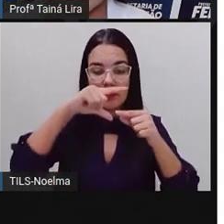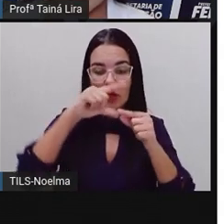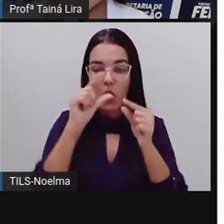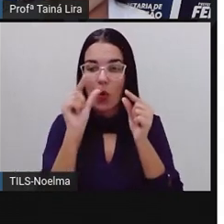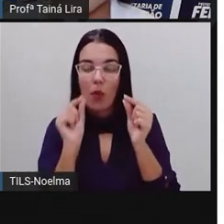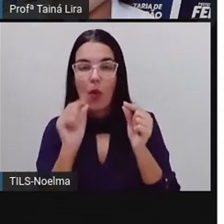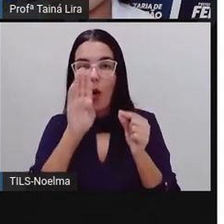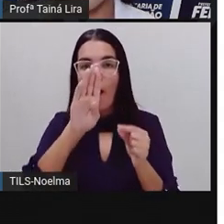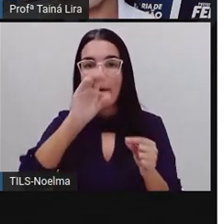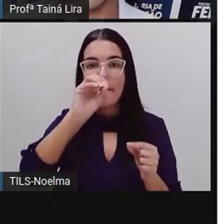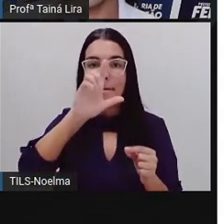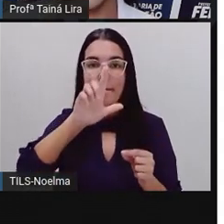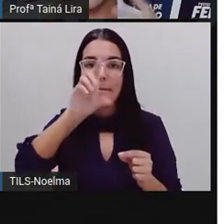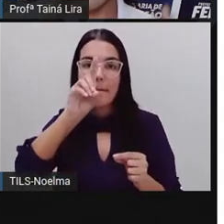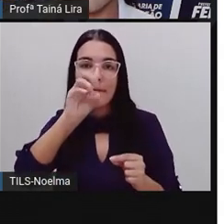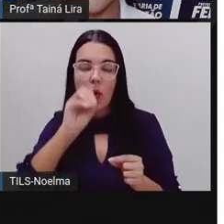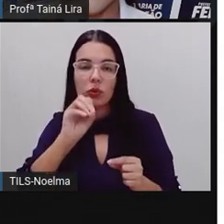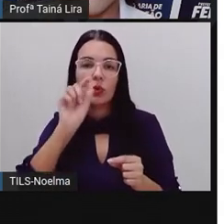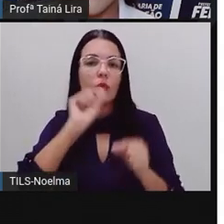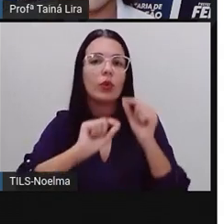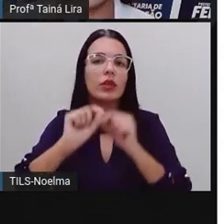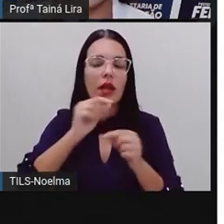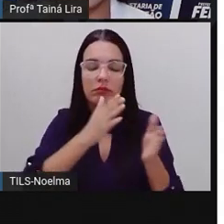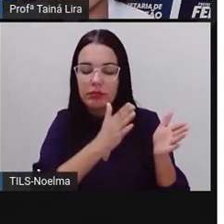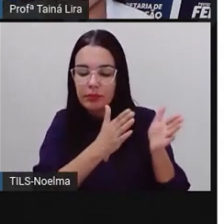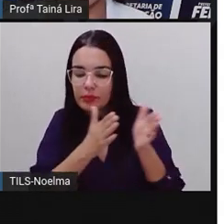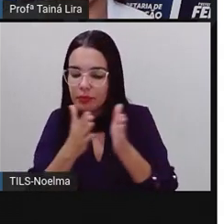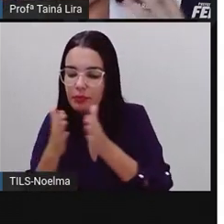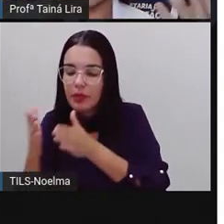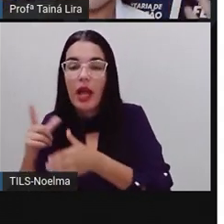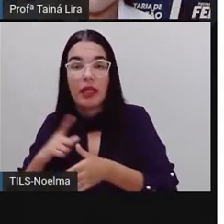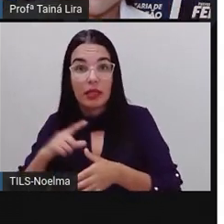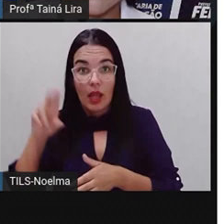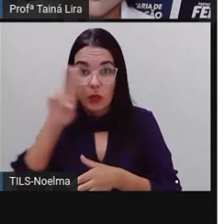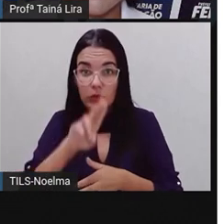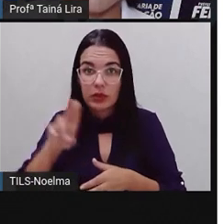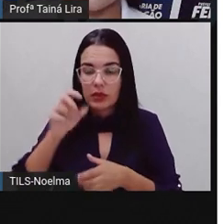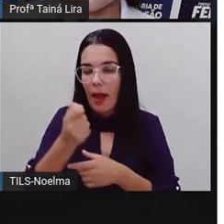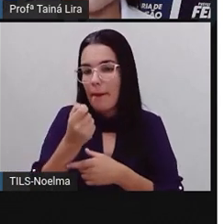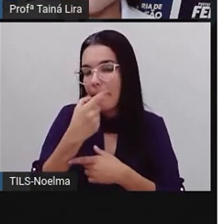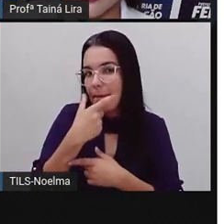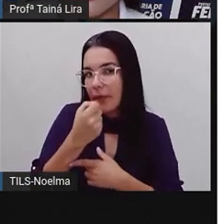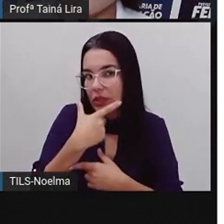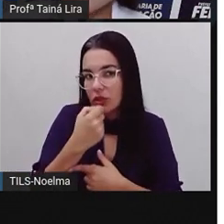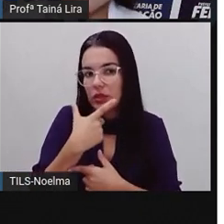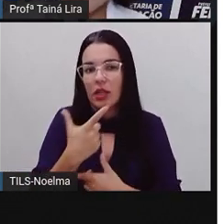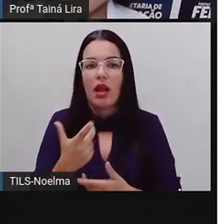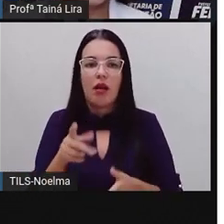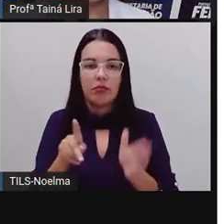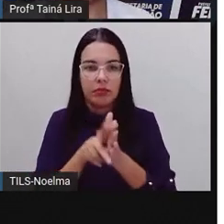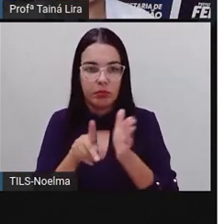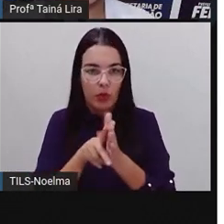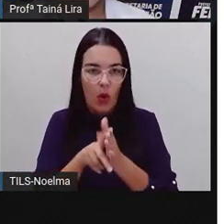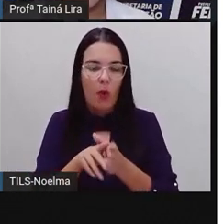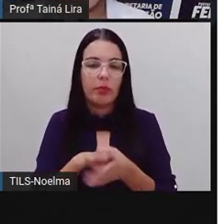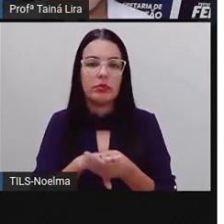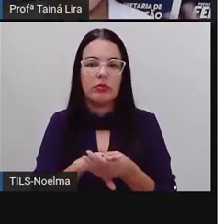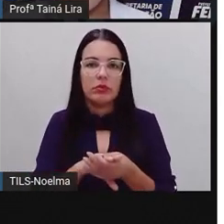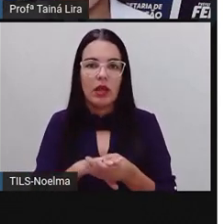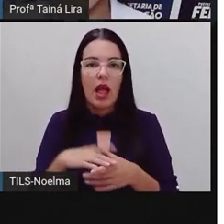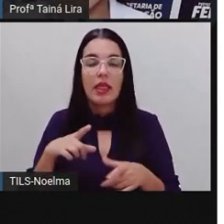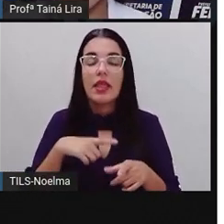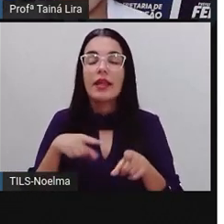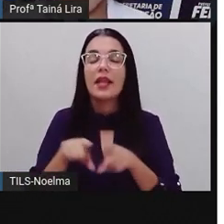no decorrer da nossa aula que o bodo, ele tem ali uma utilização também medicinal, né? Eu tenho um pé de